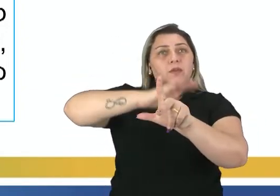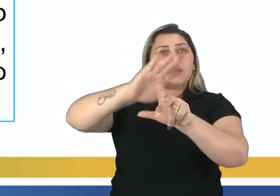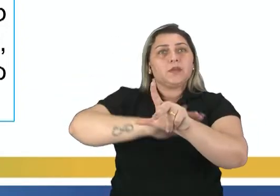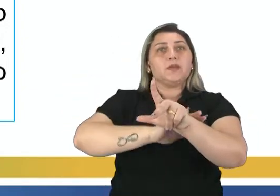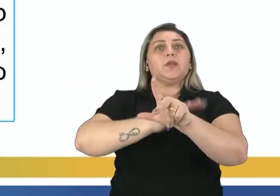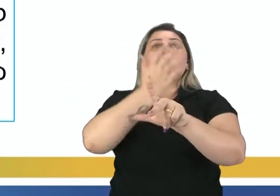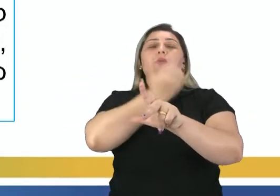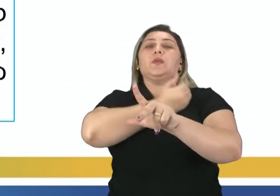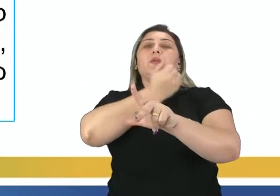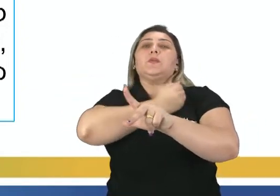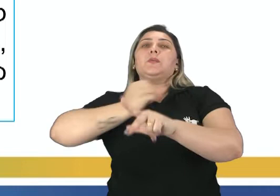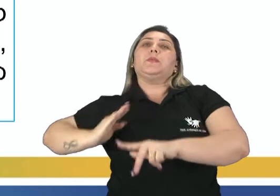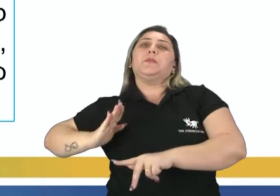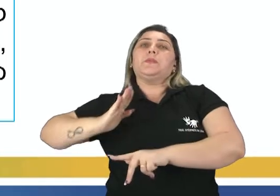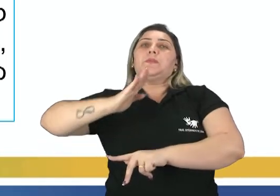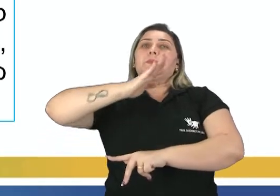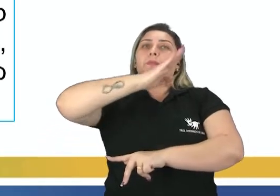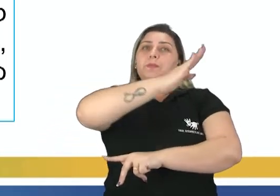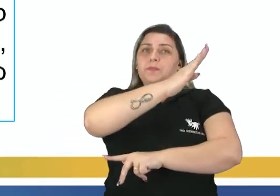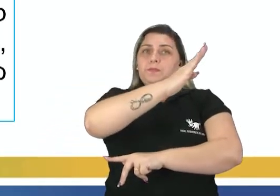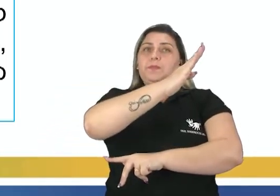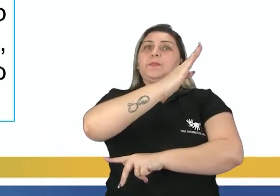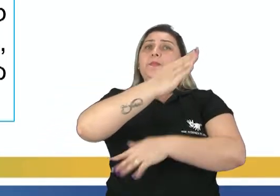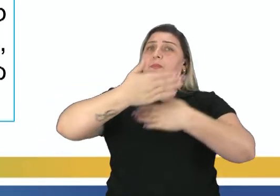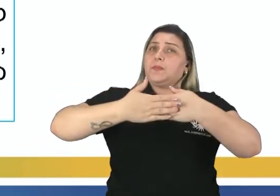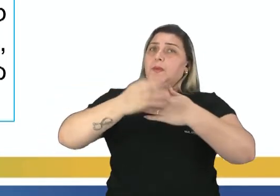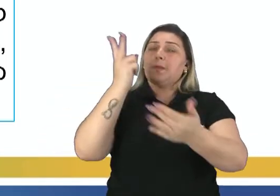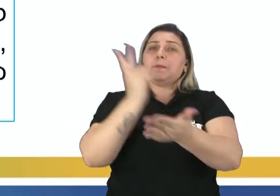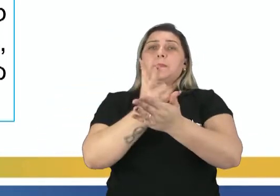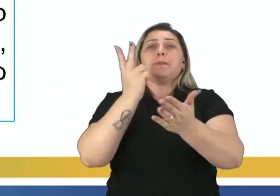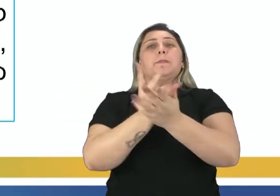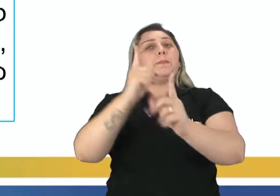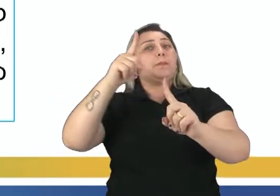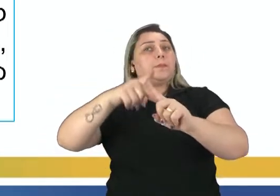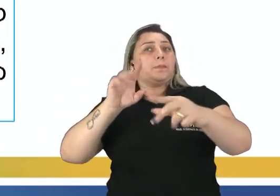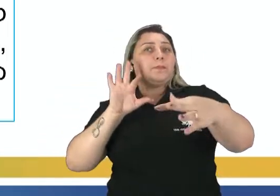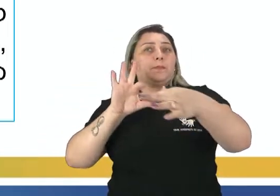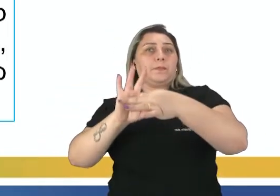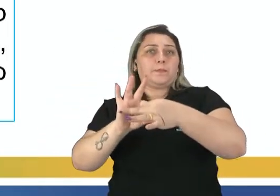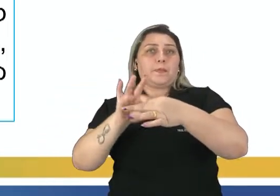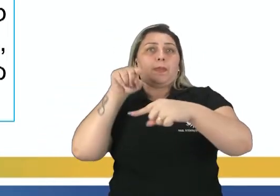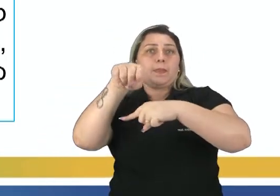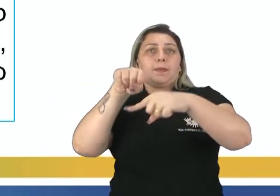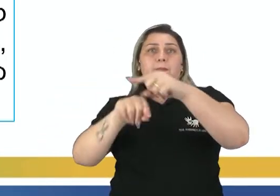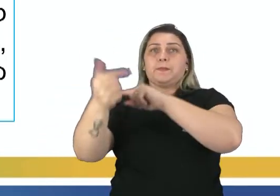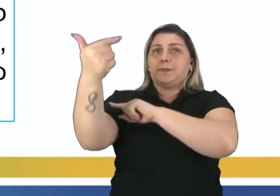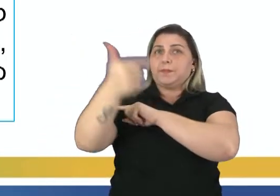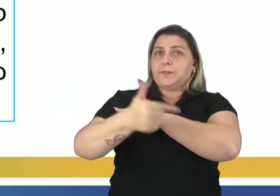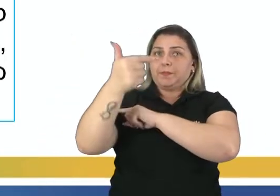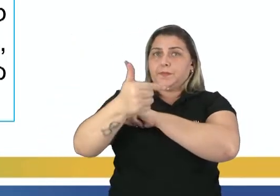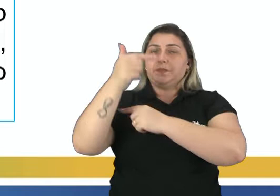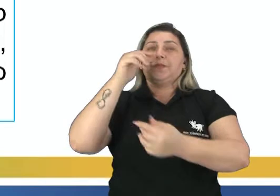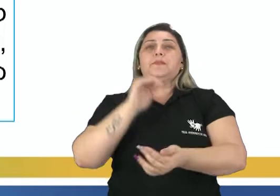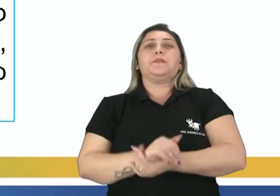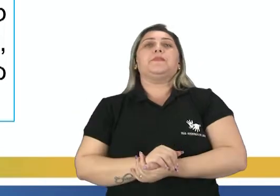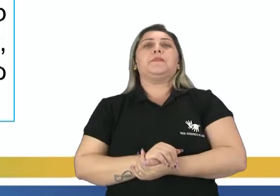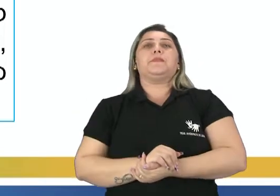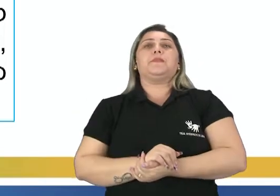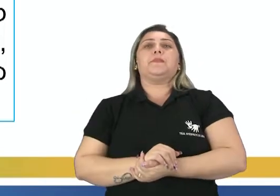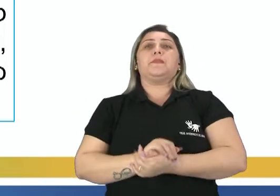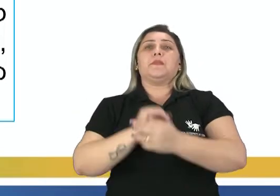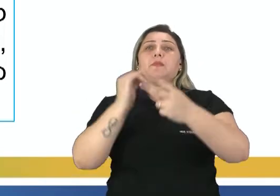lados e o número de diagonais que partem do mesmo vértice dividido por dois. Essa